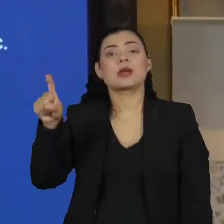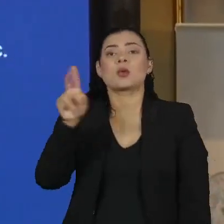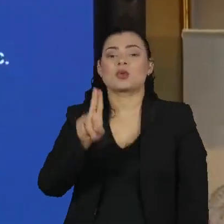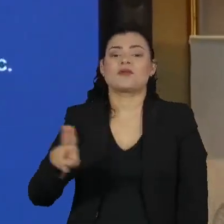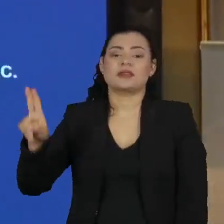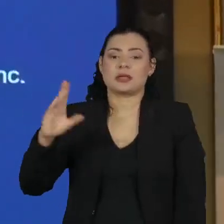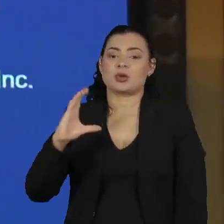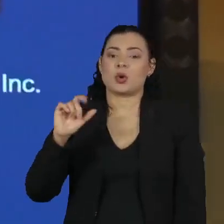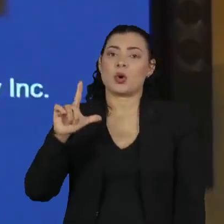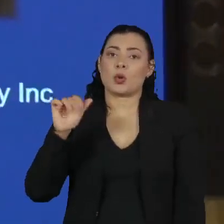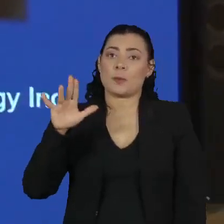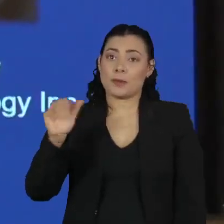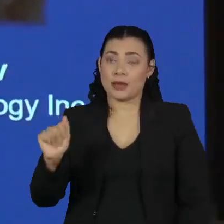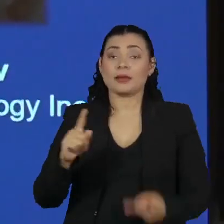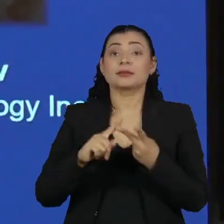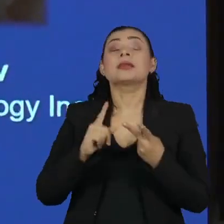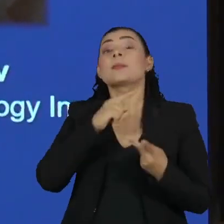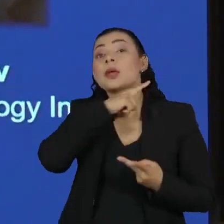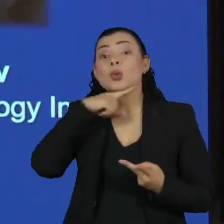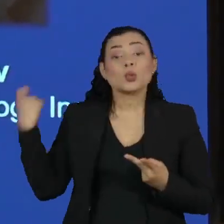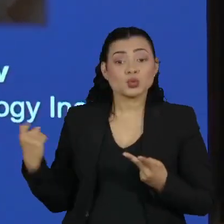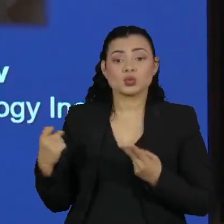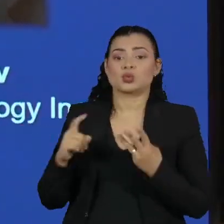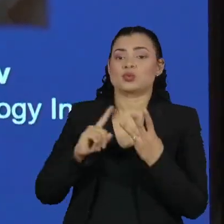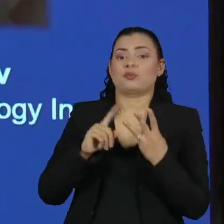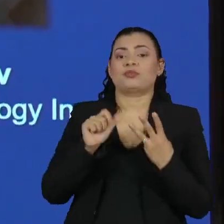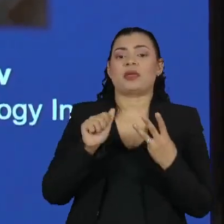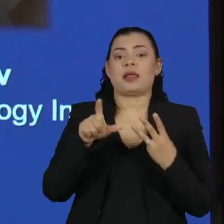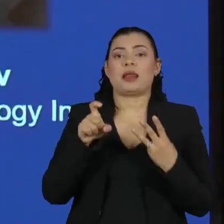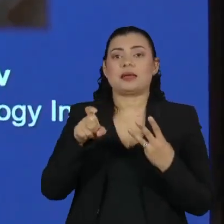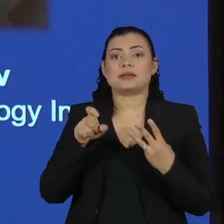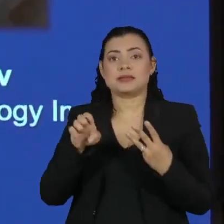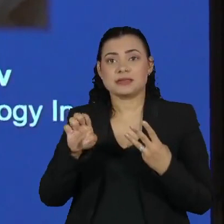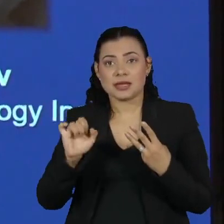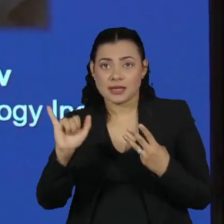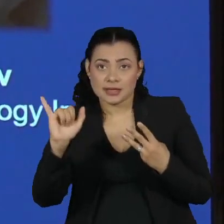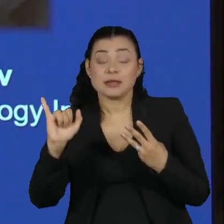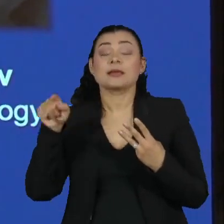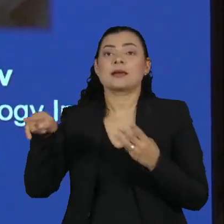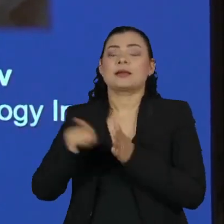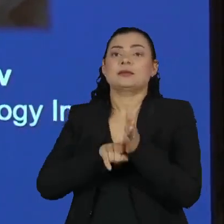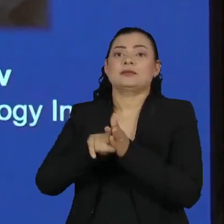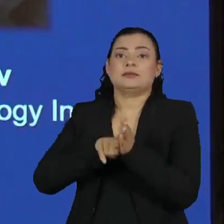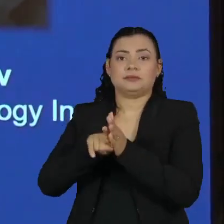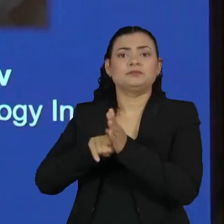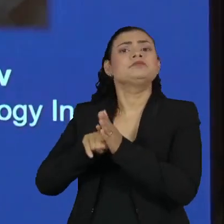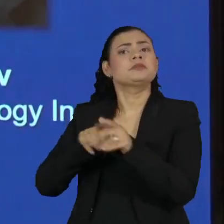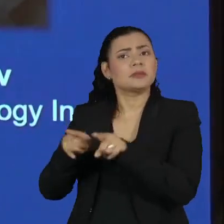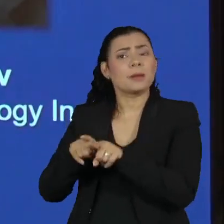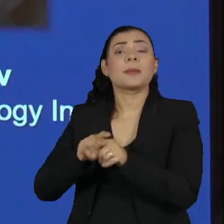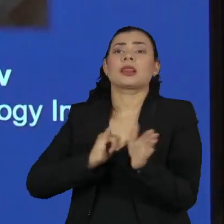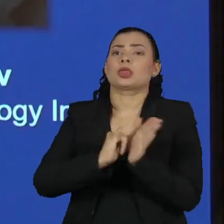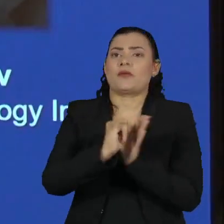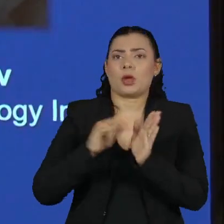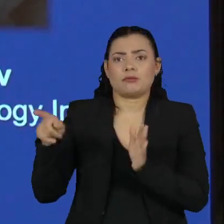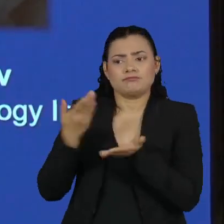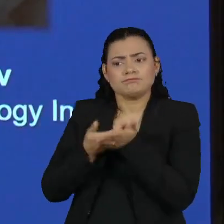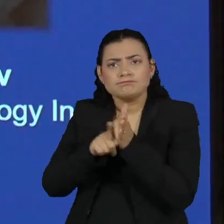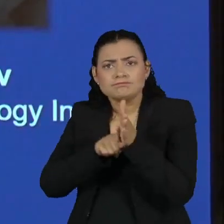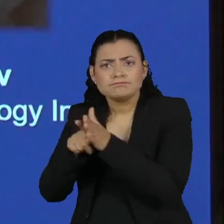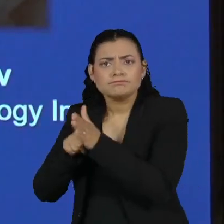Colômbia, e o russo Alexei Ekmov, que desenvolveu suas pesquisas em São Petersburgo e em Nova Iorque,